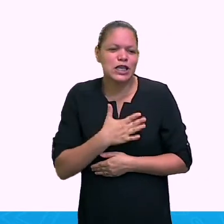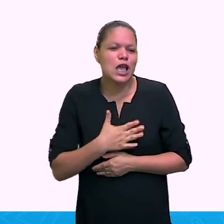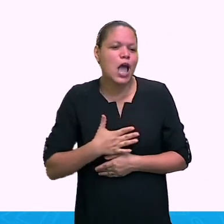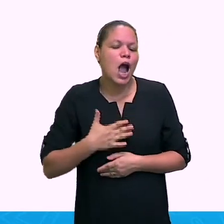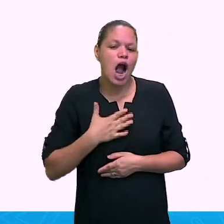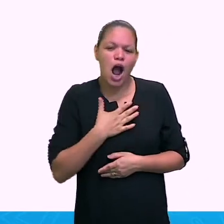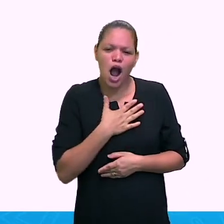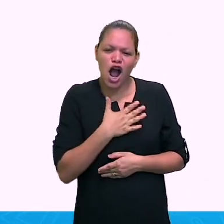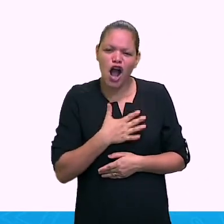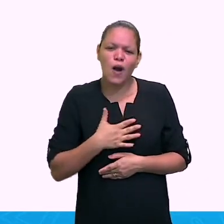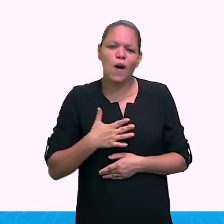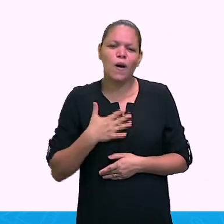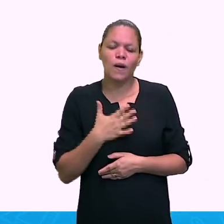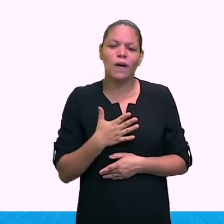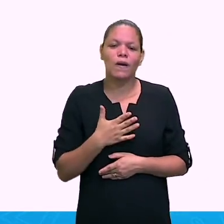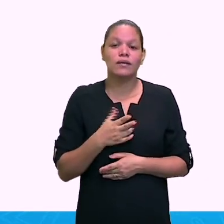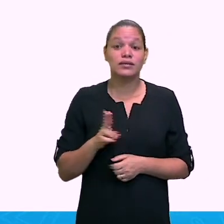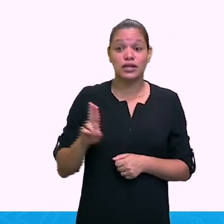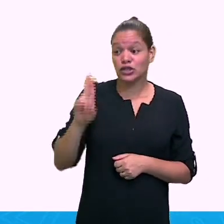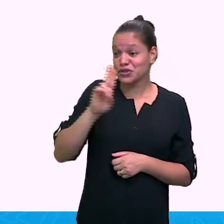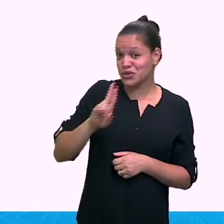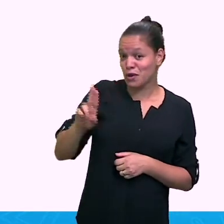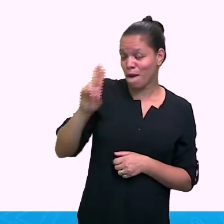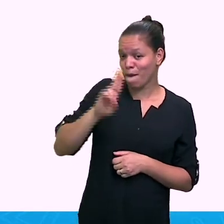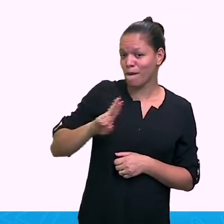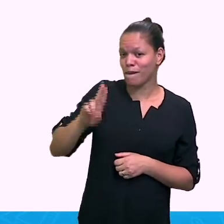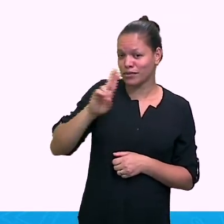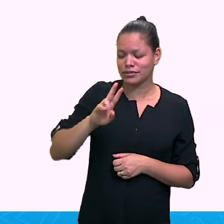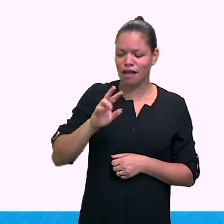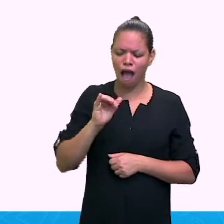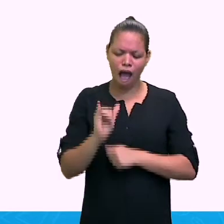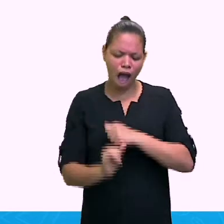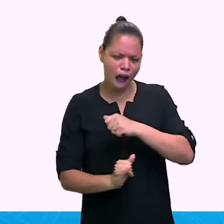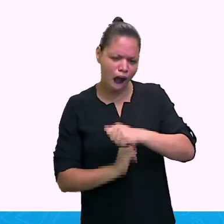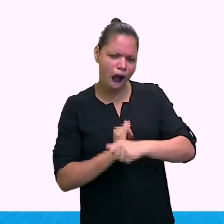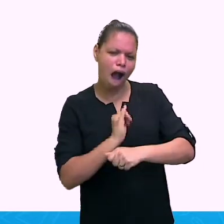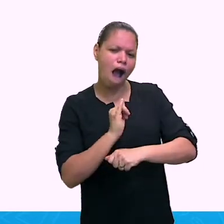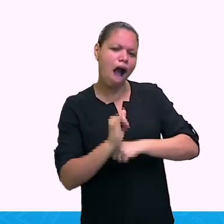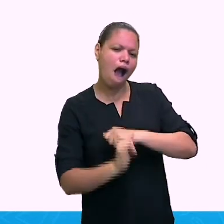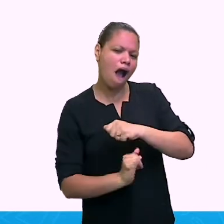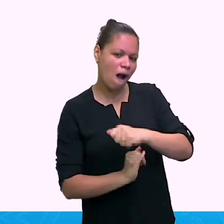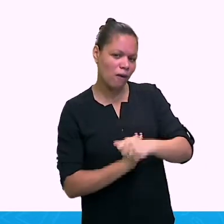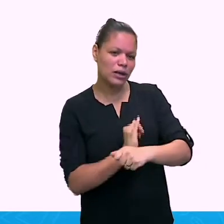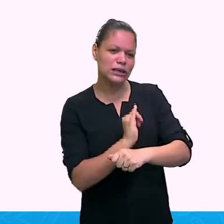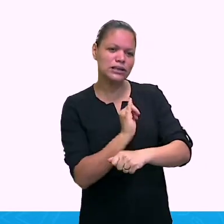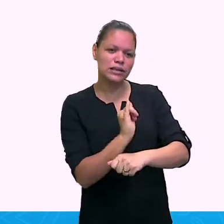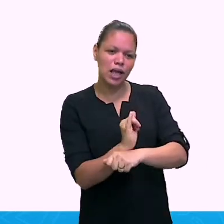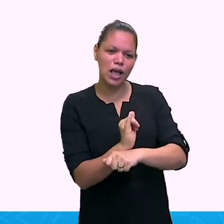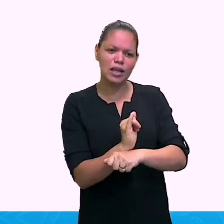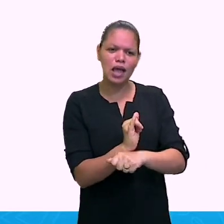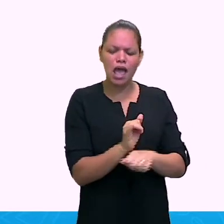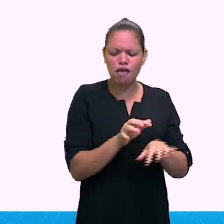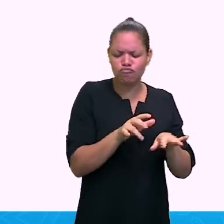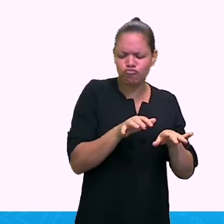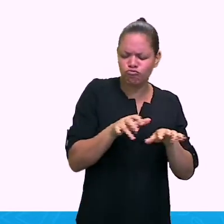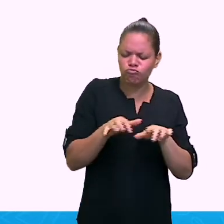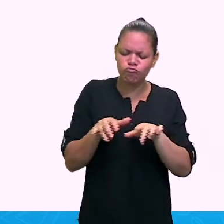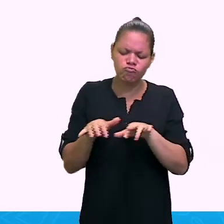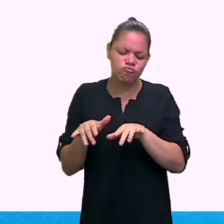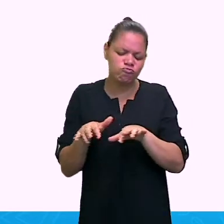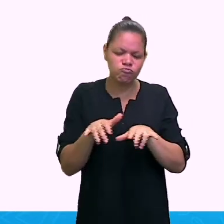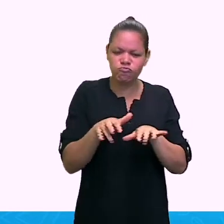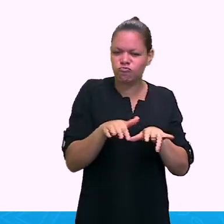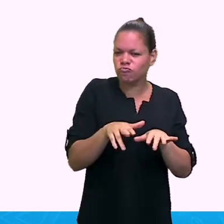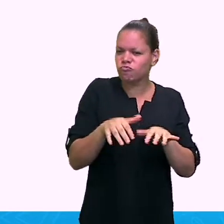games on... Ou pode ser também